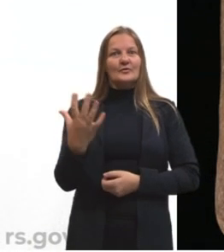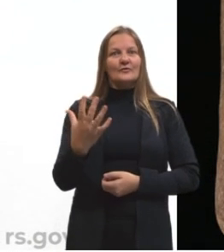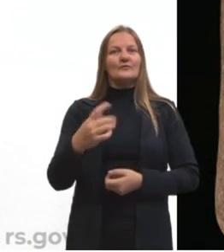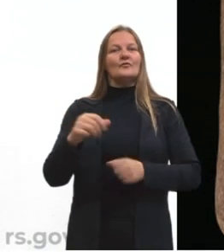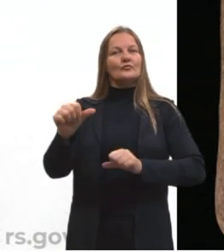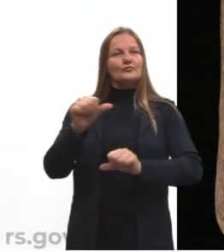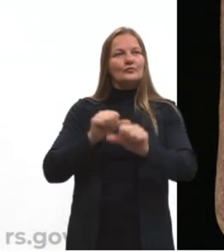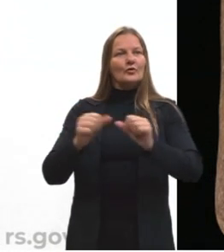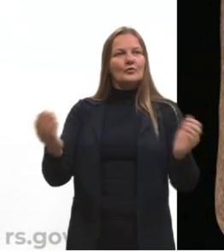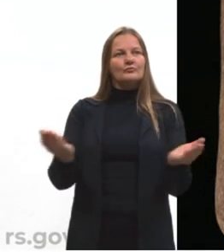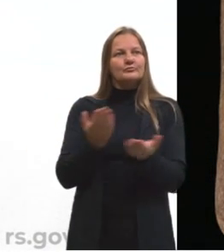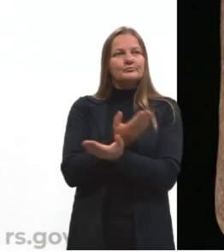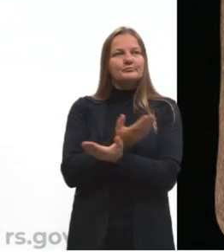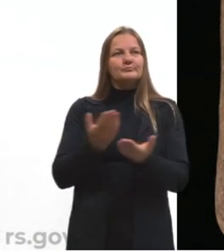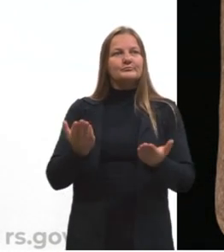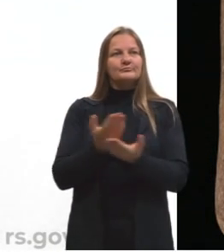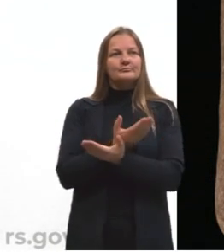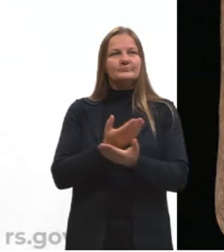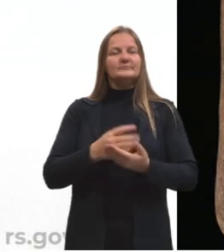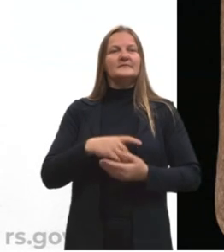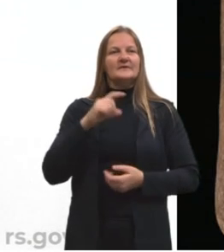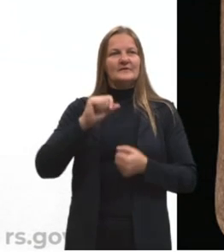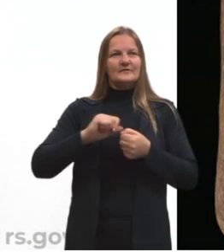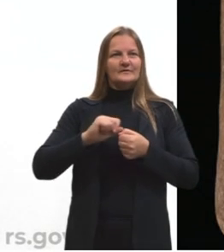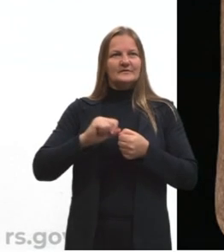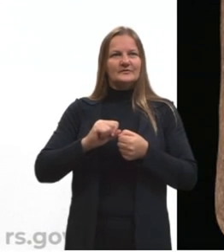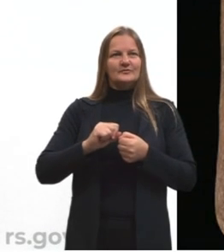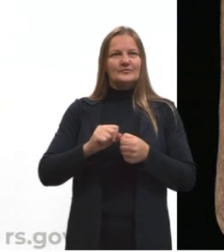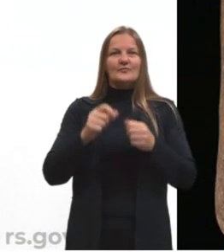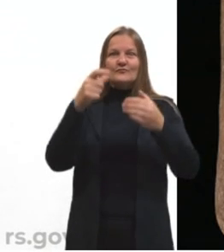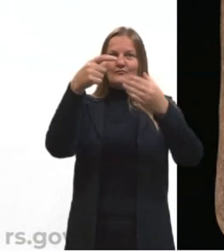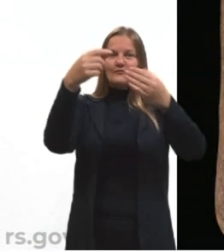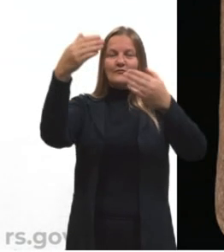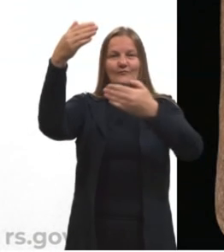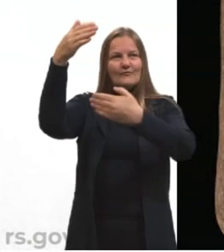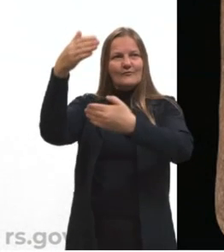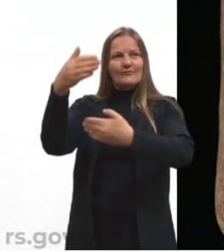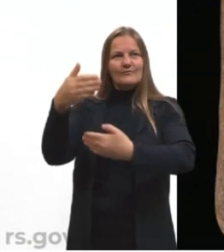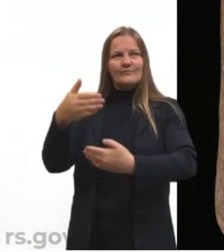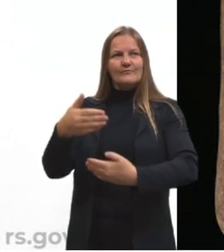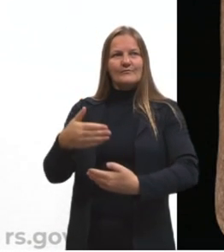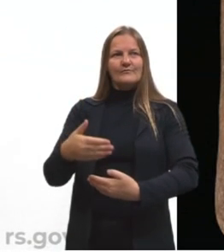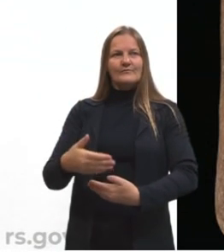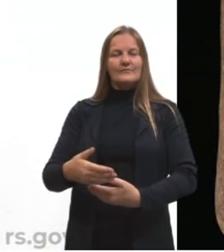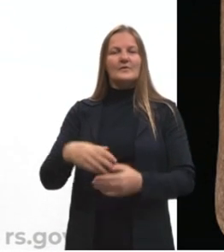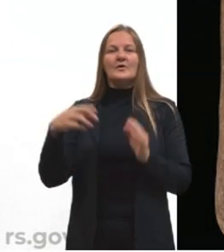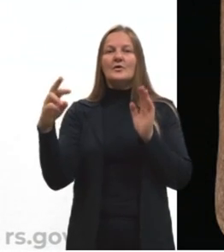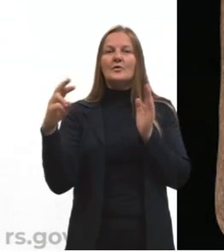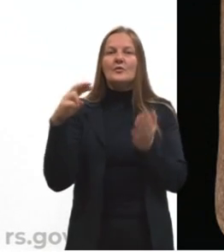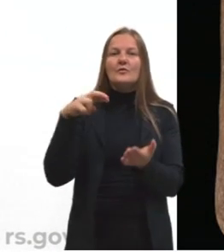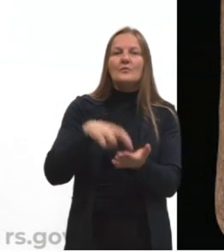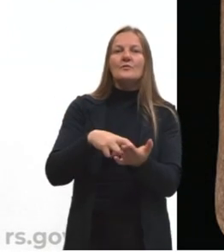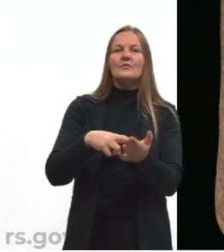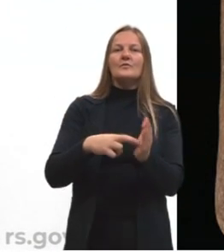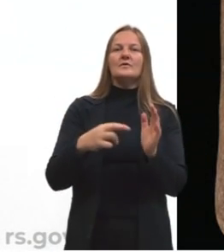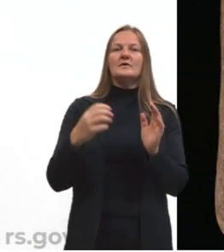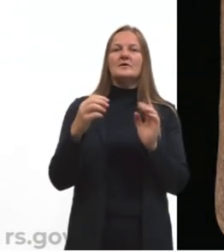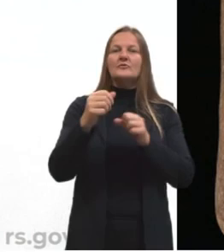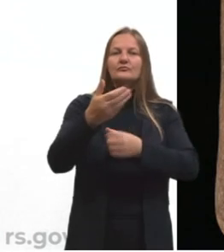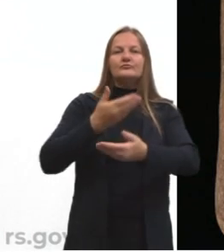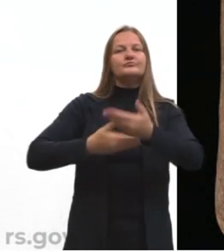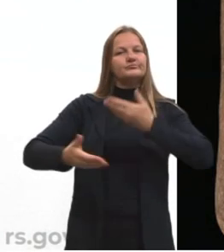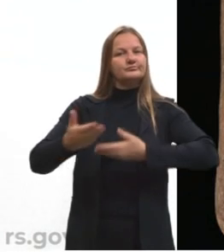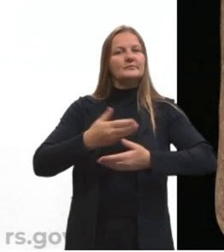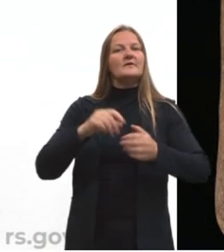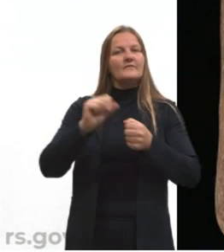A troca que eles faziam. E aqui, então, nessa tábua ali, encontra-se registrado, então, toda essa transação